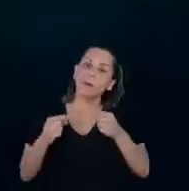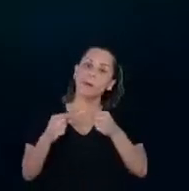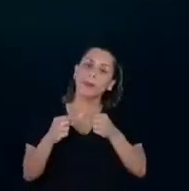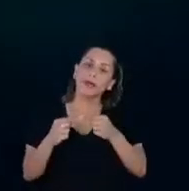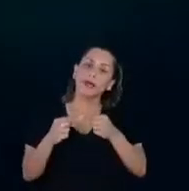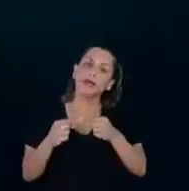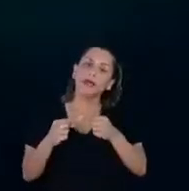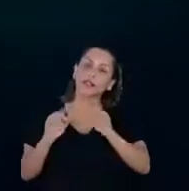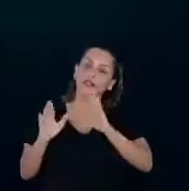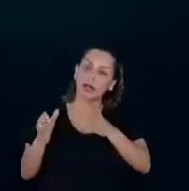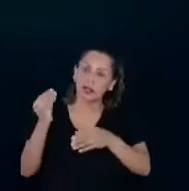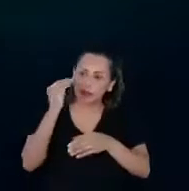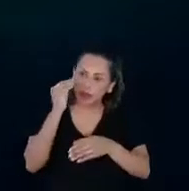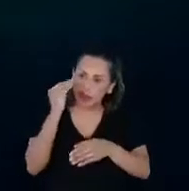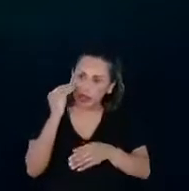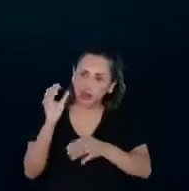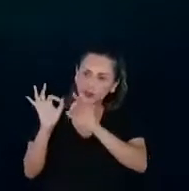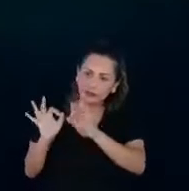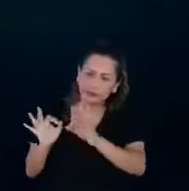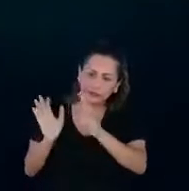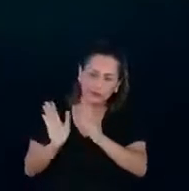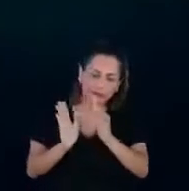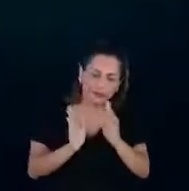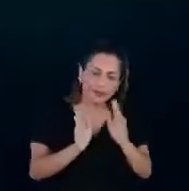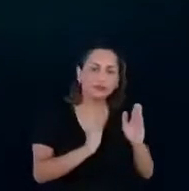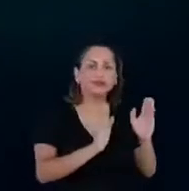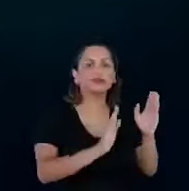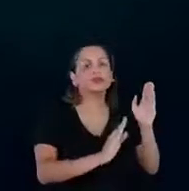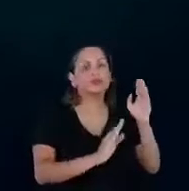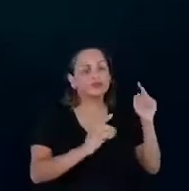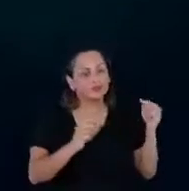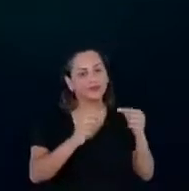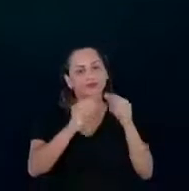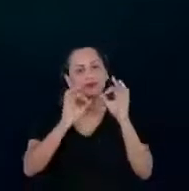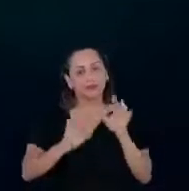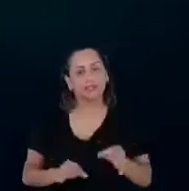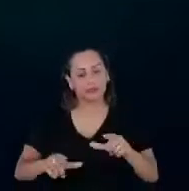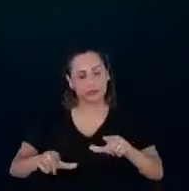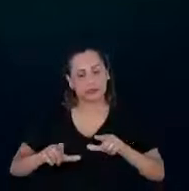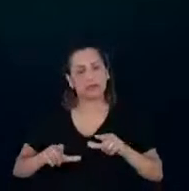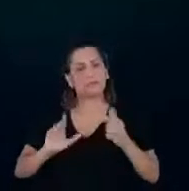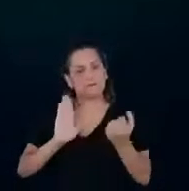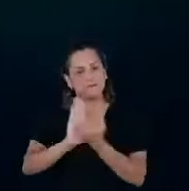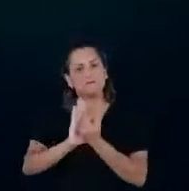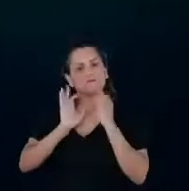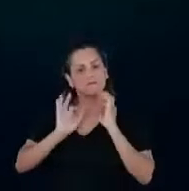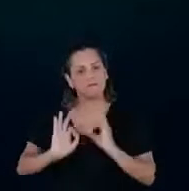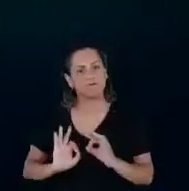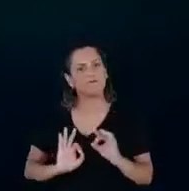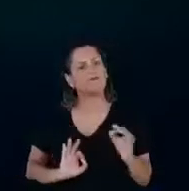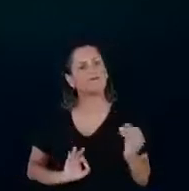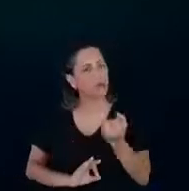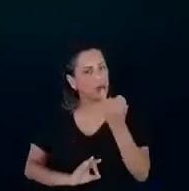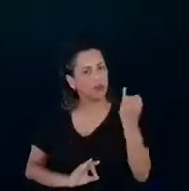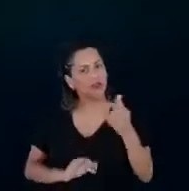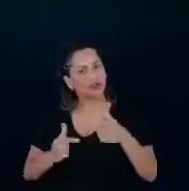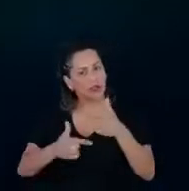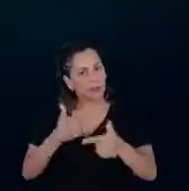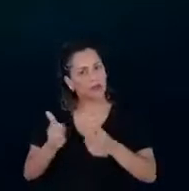foi testado, a forma como ele foi testado para ter a concessão do selo. Então, é fundamental esse trabalho de acompanhamento, isso